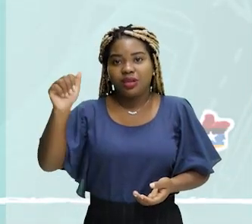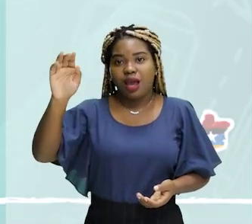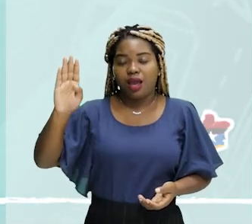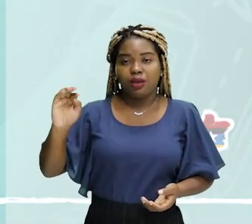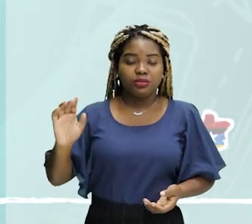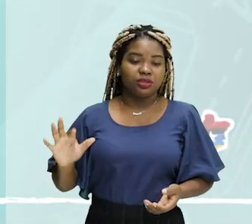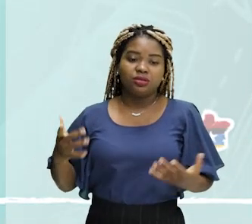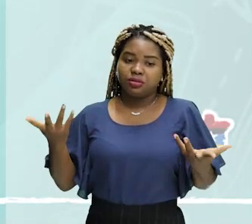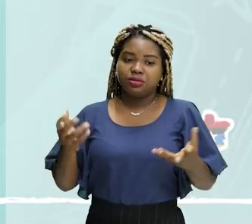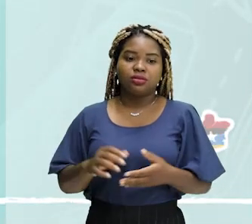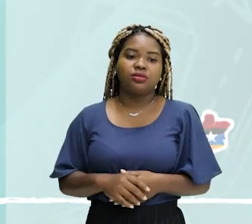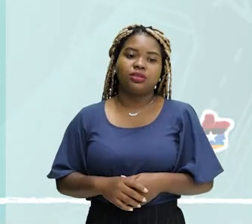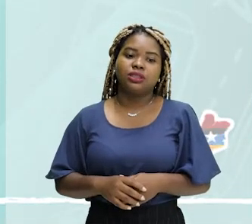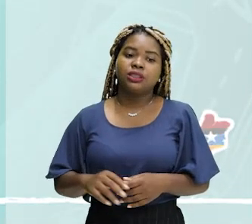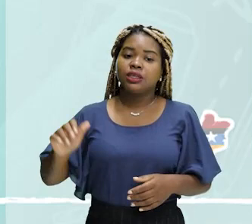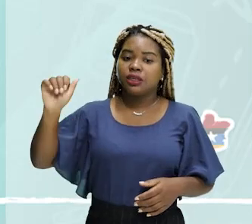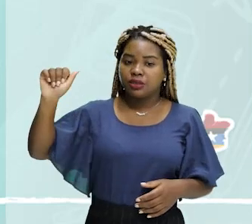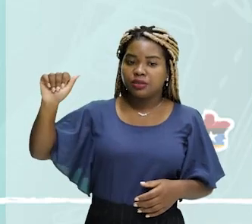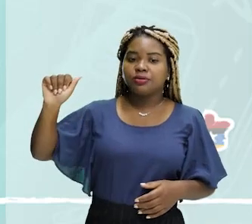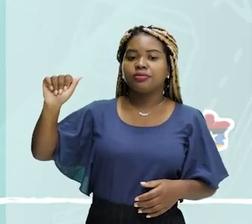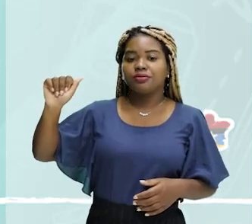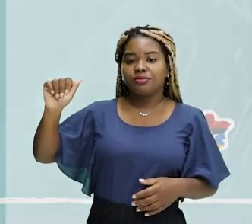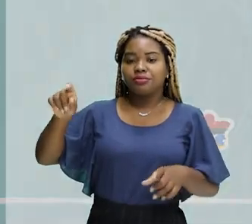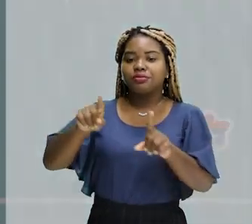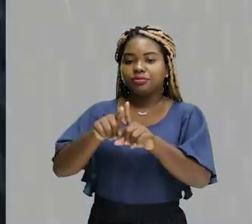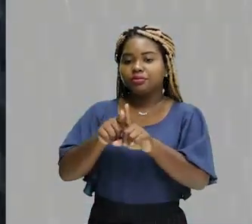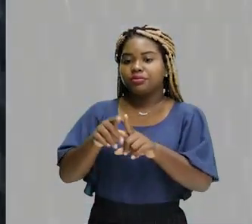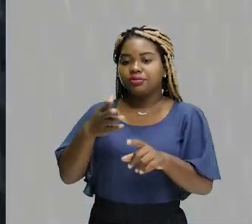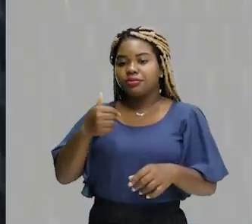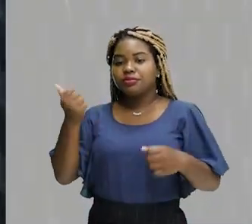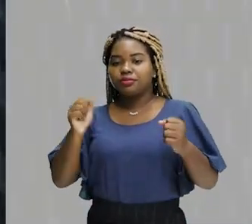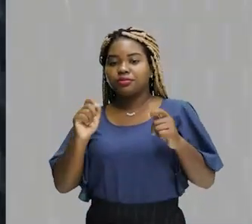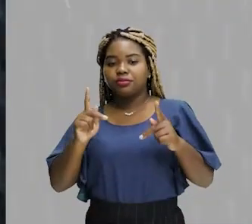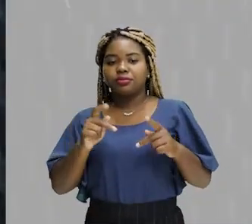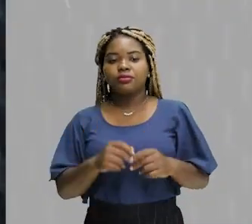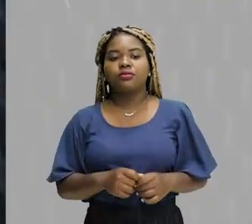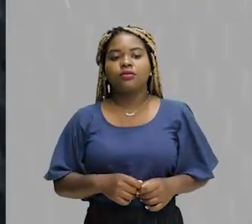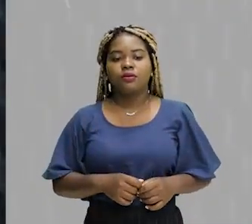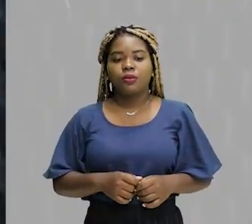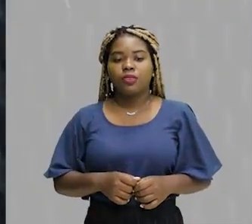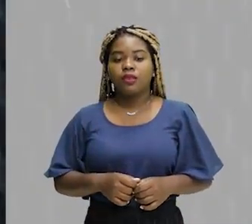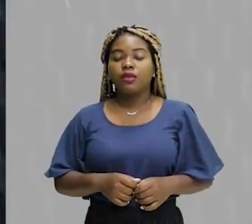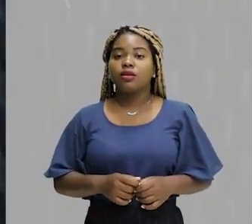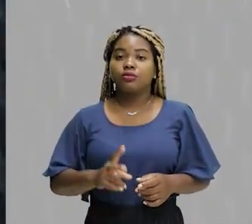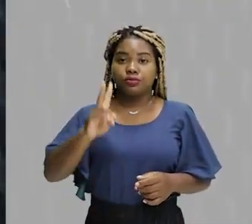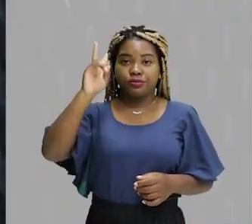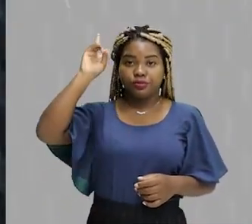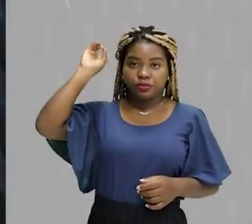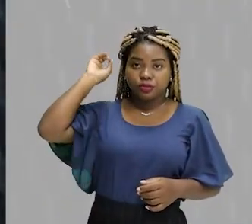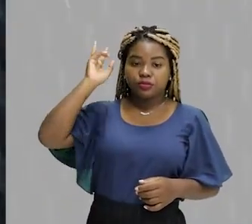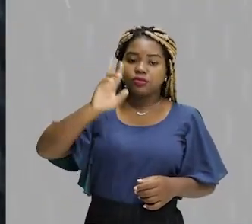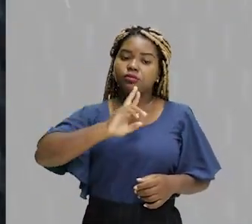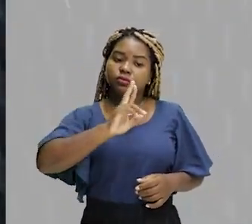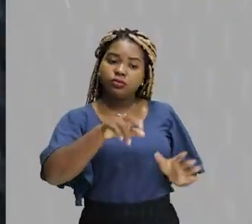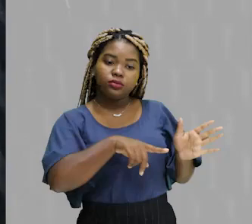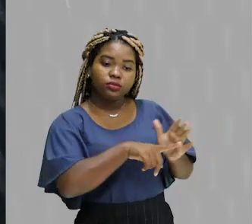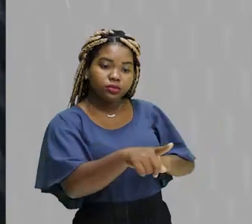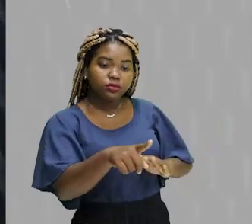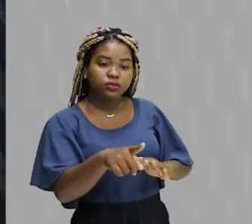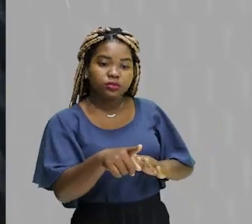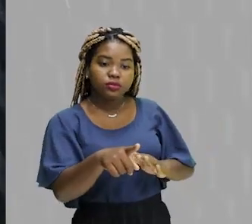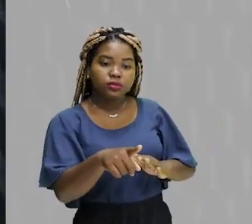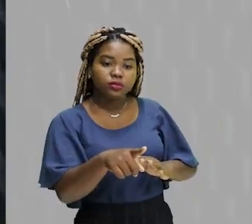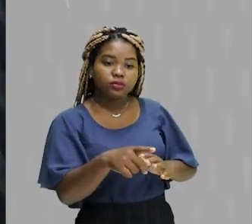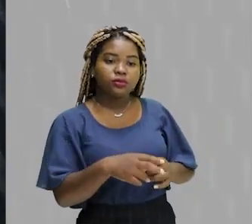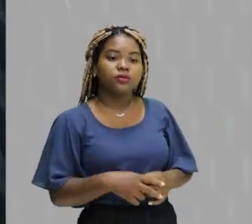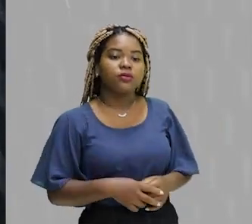alternativa letra A, que fala de todas as outras. Então, vamos usar o bom senso na hora do vestibular, na hora de responder uma questão. A gente